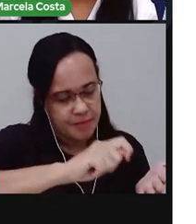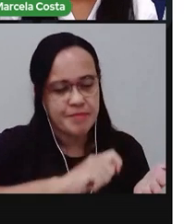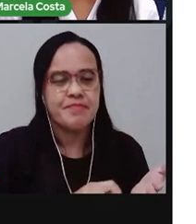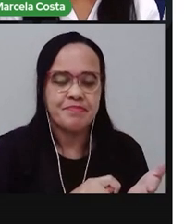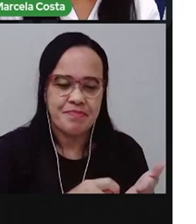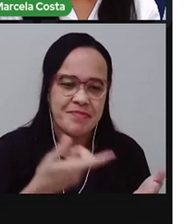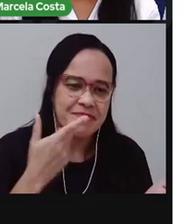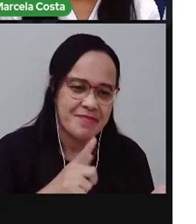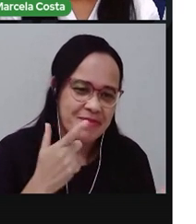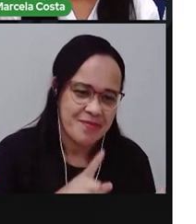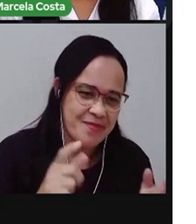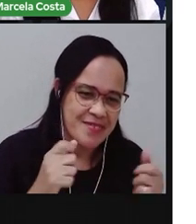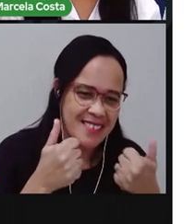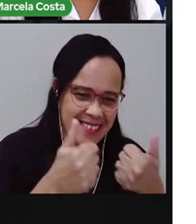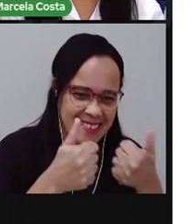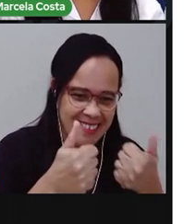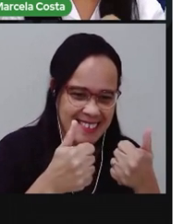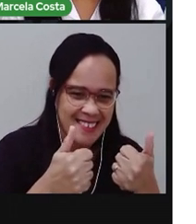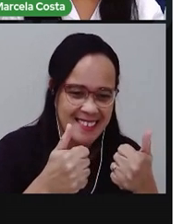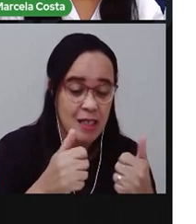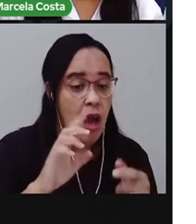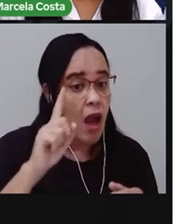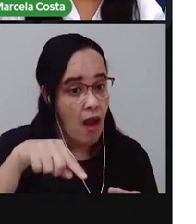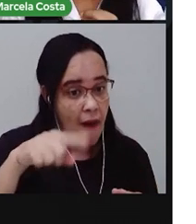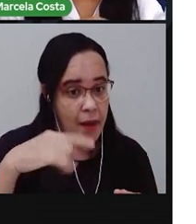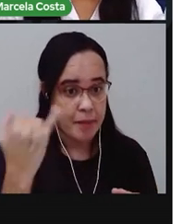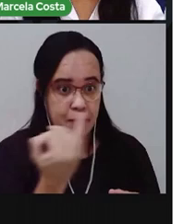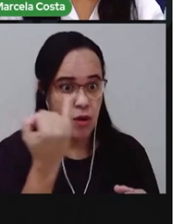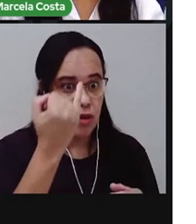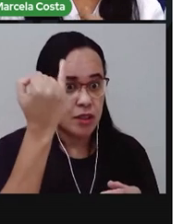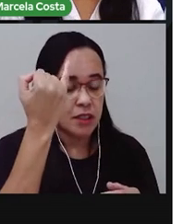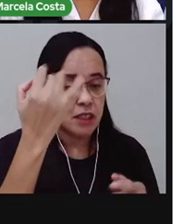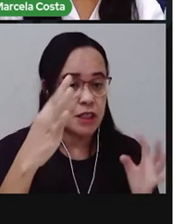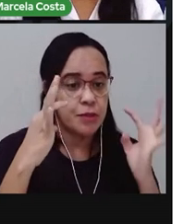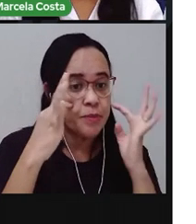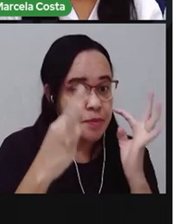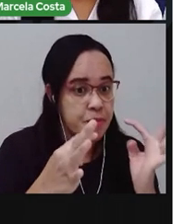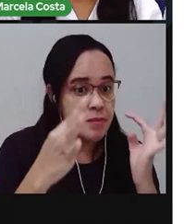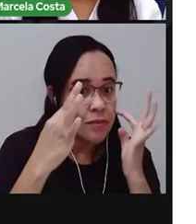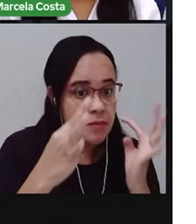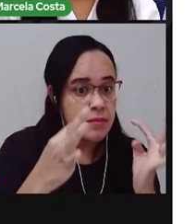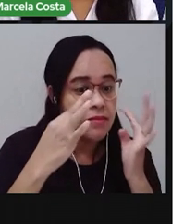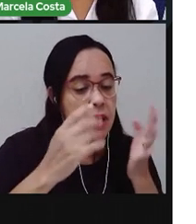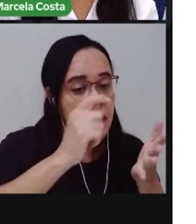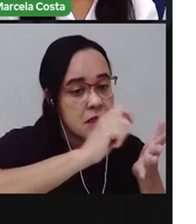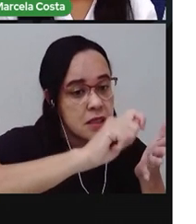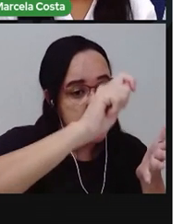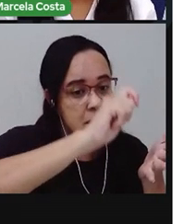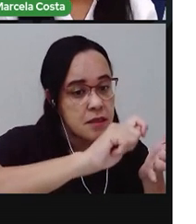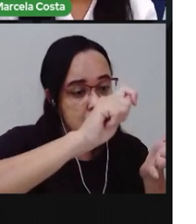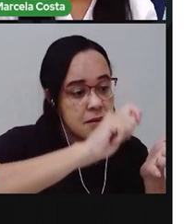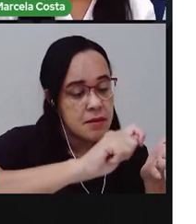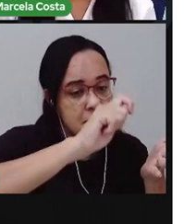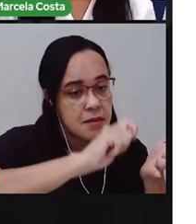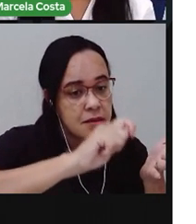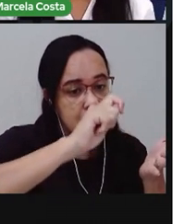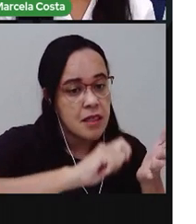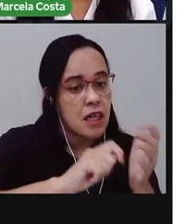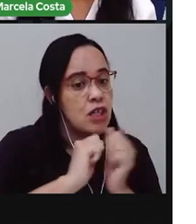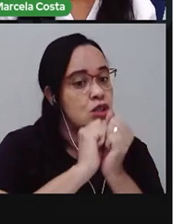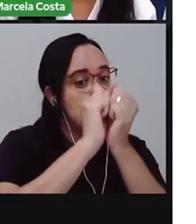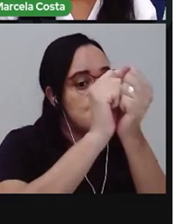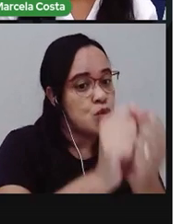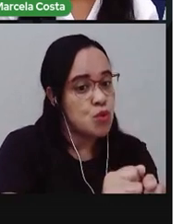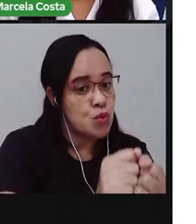acompanhar. É muito importante que você consiga escrever essa lista junto comigo, tá bom?